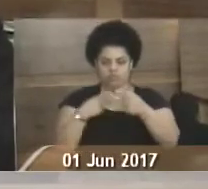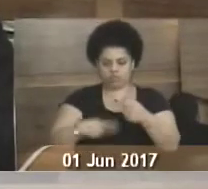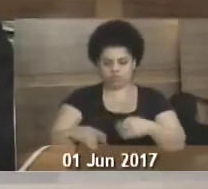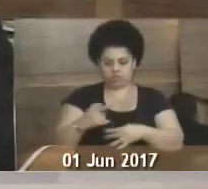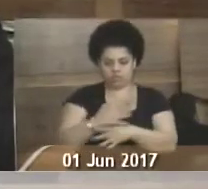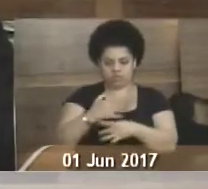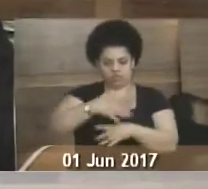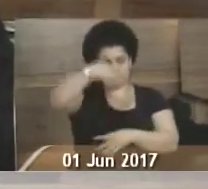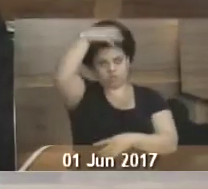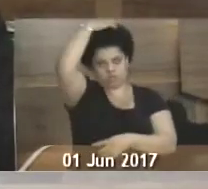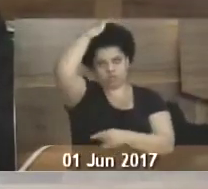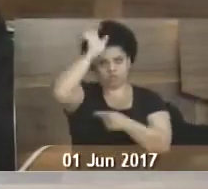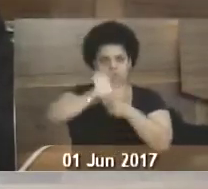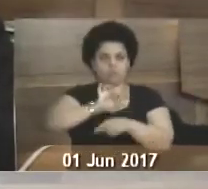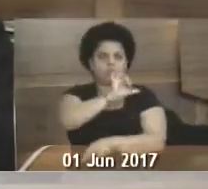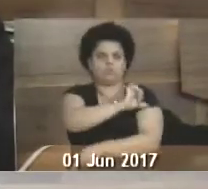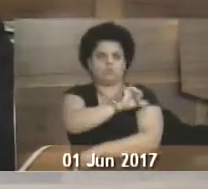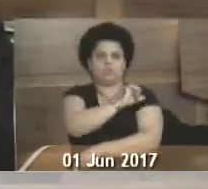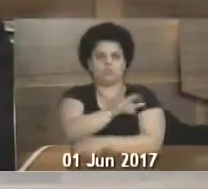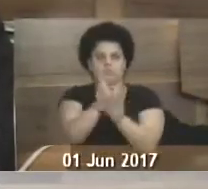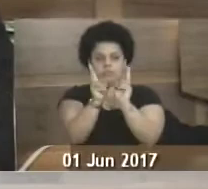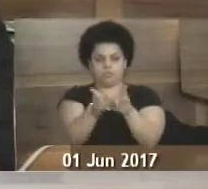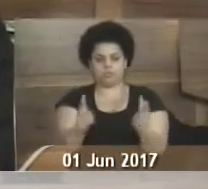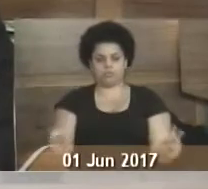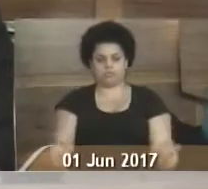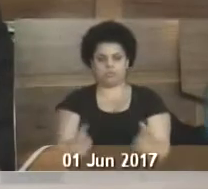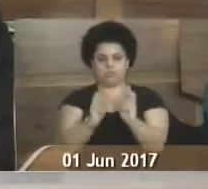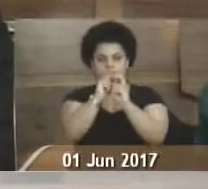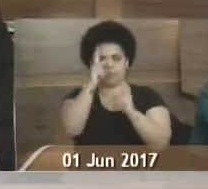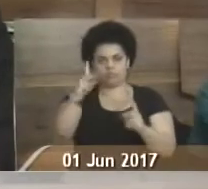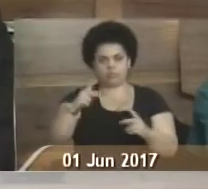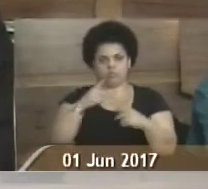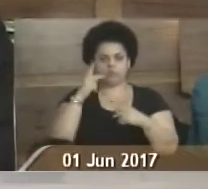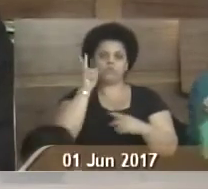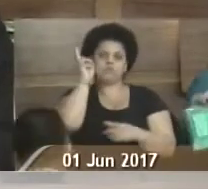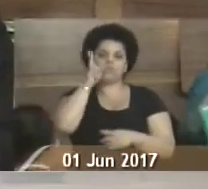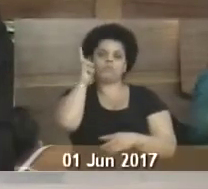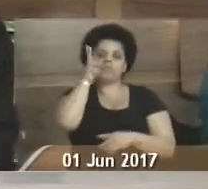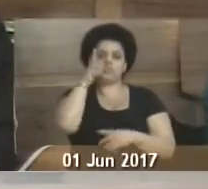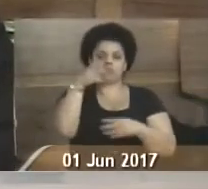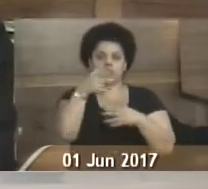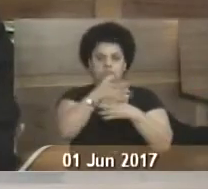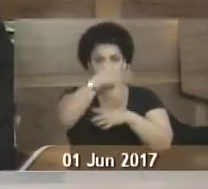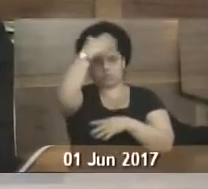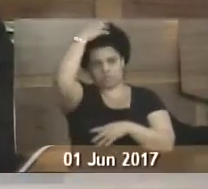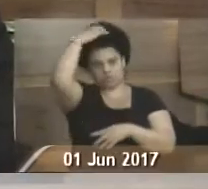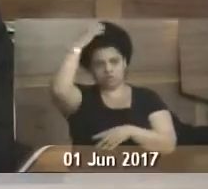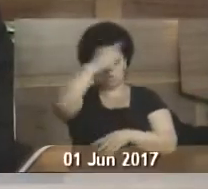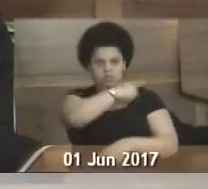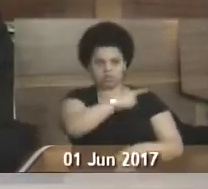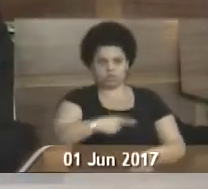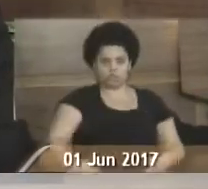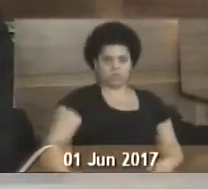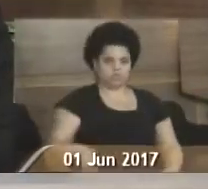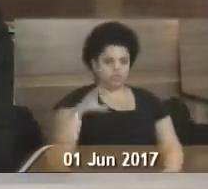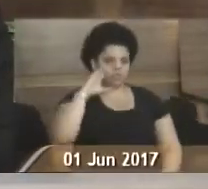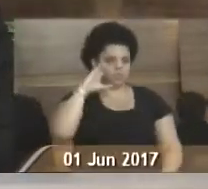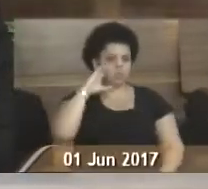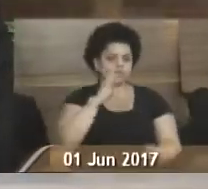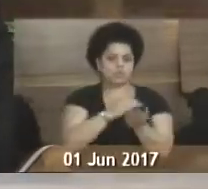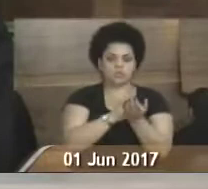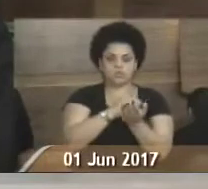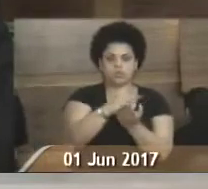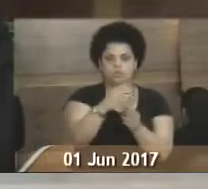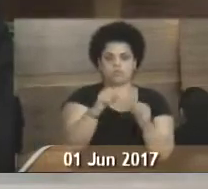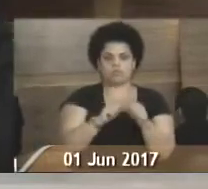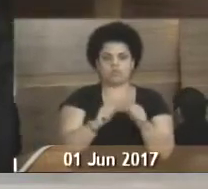Angra dos Reis, Estado do Rio de Janeiro, na plenária, presidente Benedito Adelino, sob a presidência do vereador Canindeto Social, que logo deu início aos